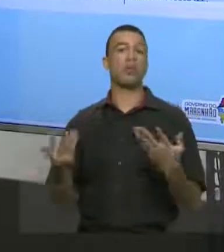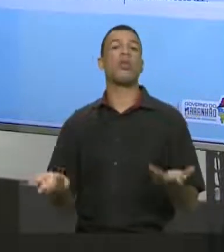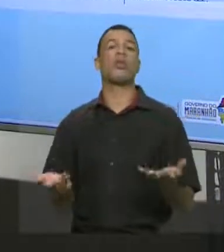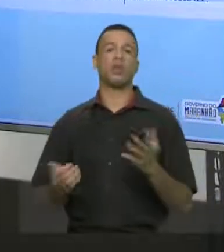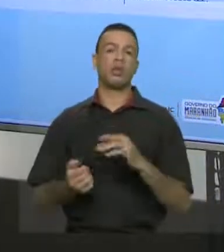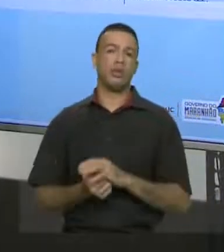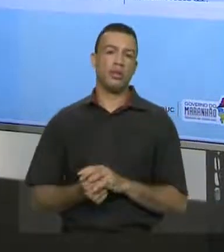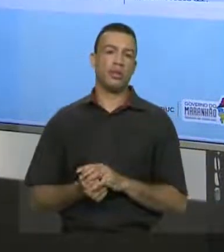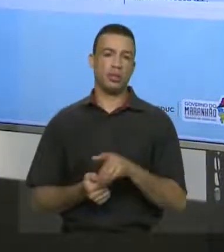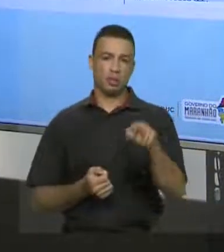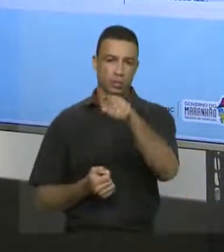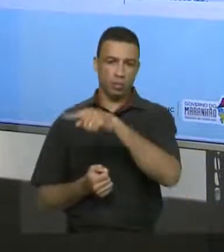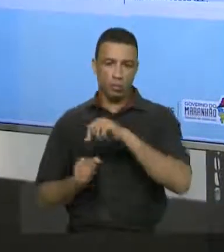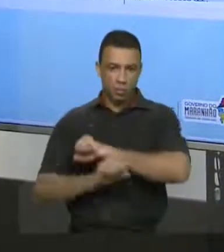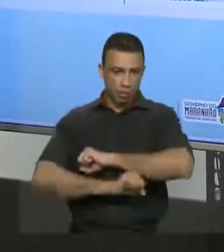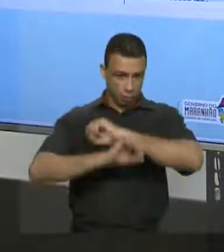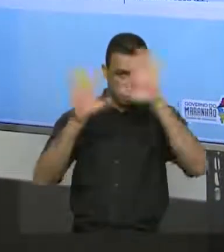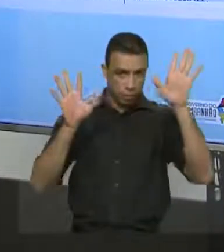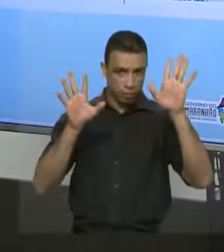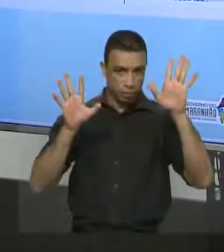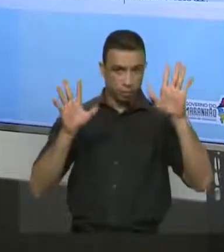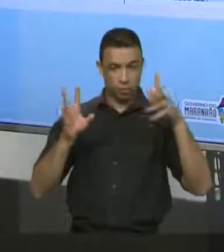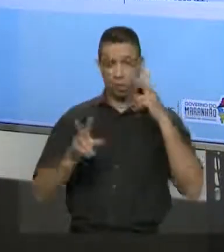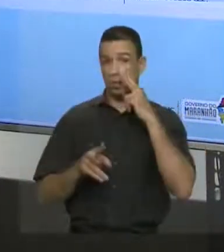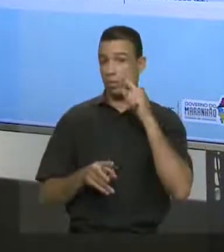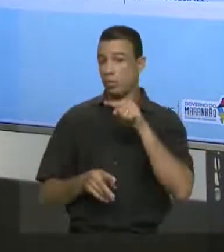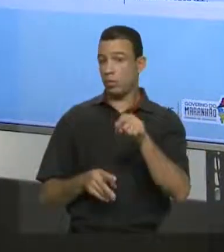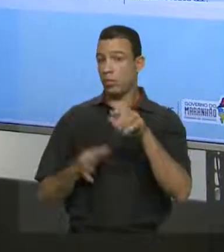claro. Visualiza aqui comigo, olha só.